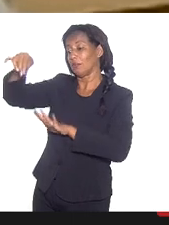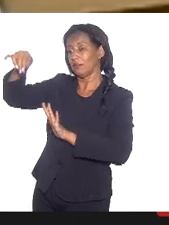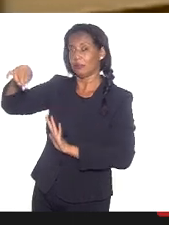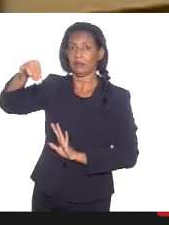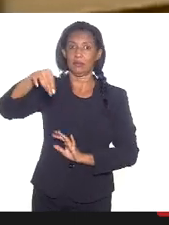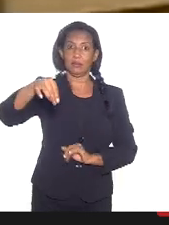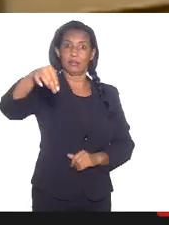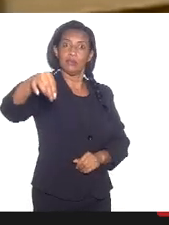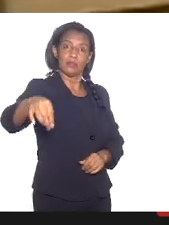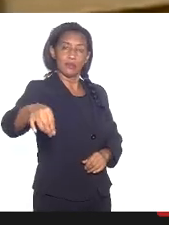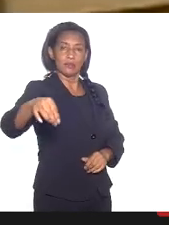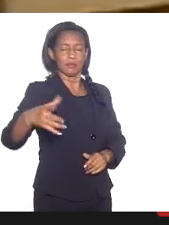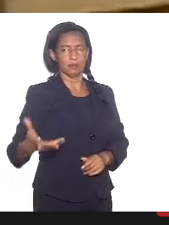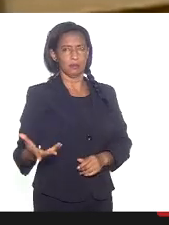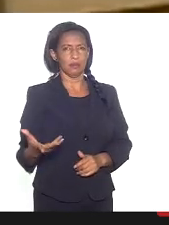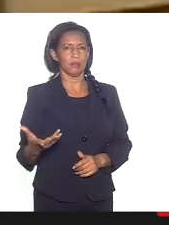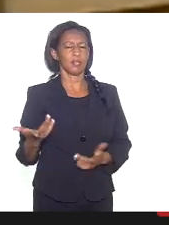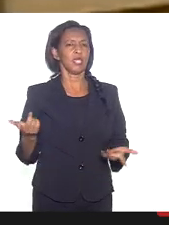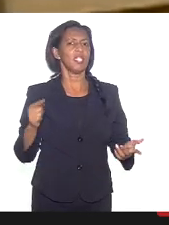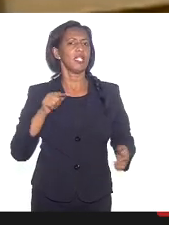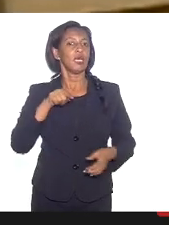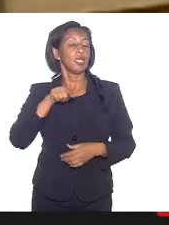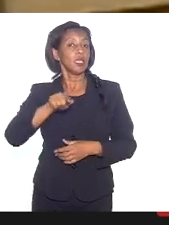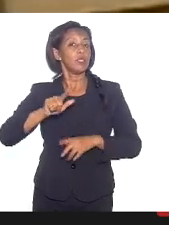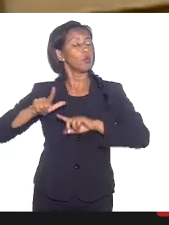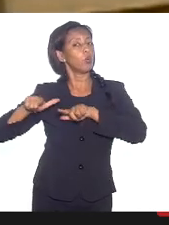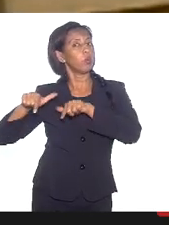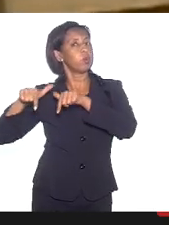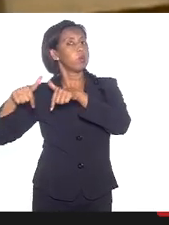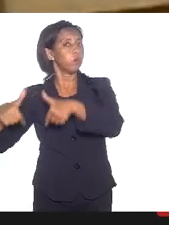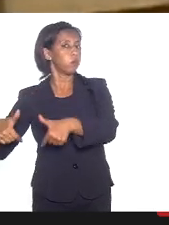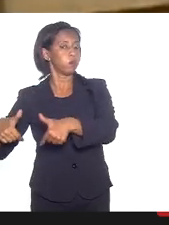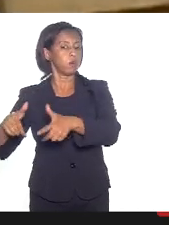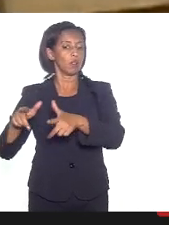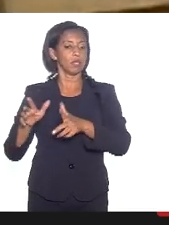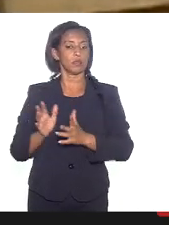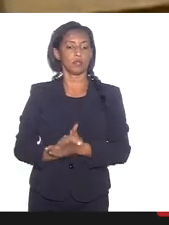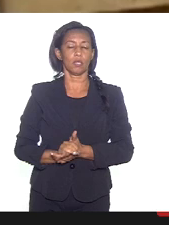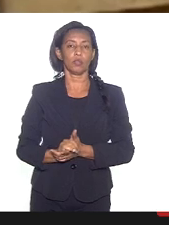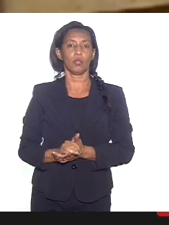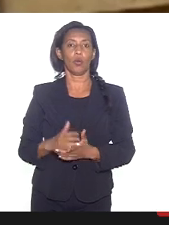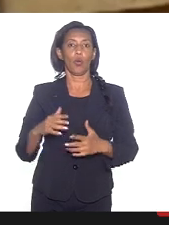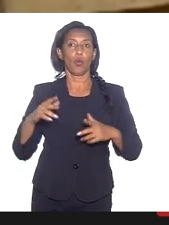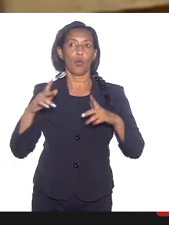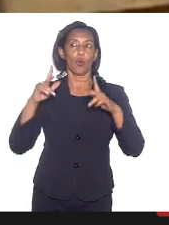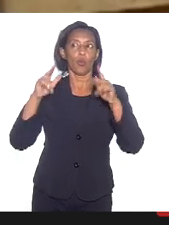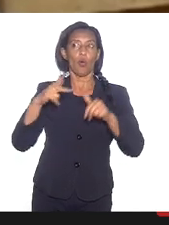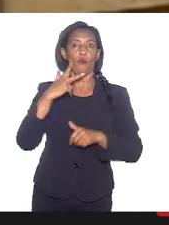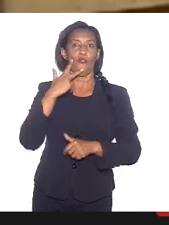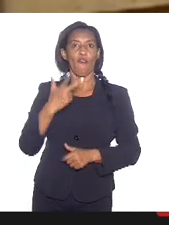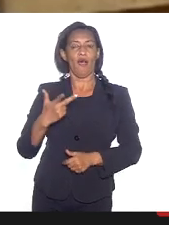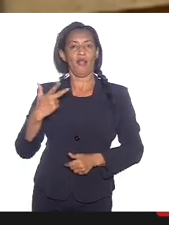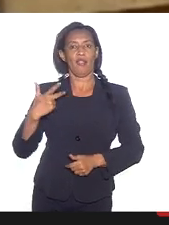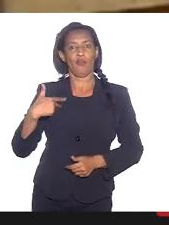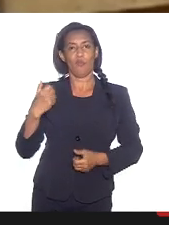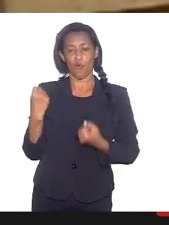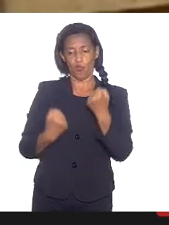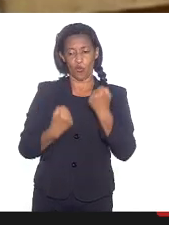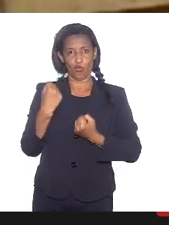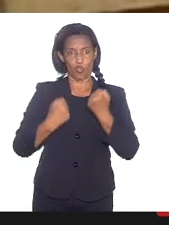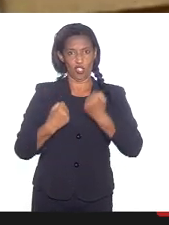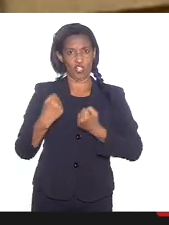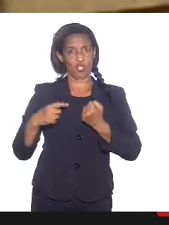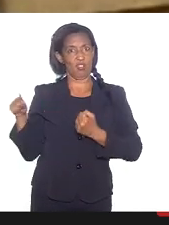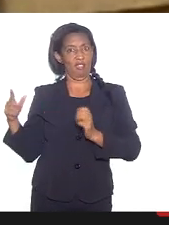etc. Isso é fruto, evidentemente, de um, como diz o meu motorista que é evangélico, ele diz o seguinte,